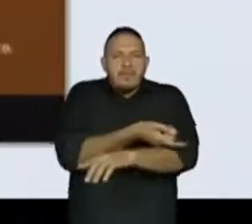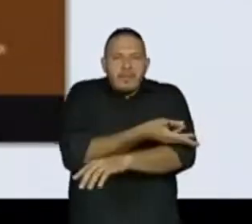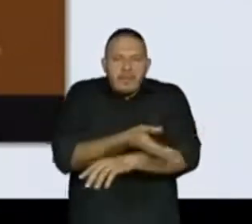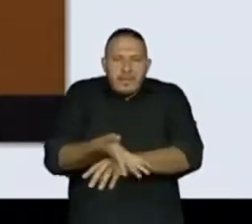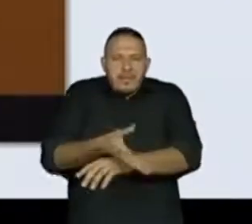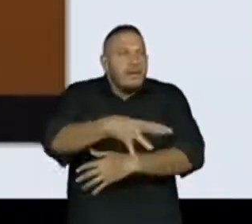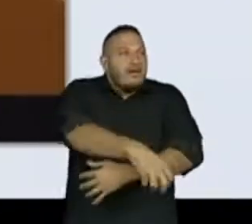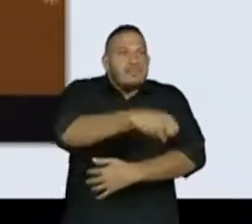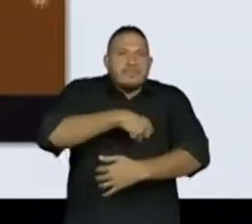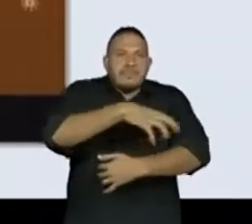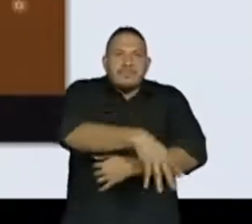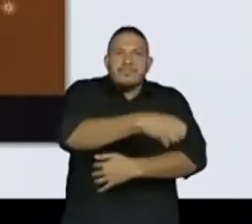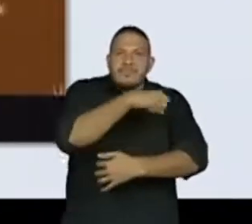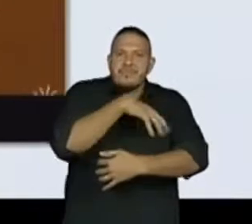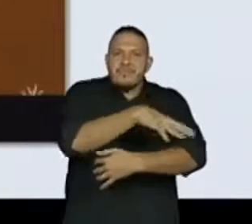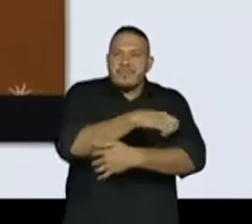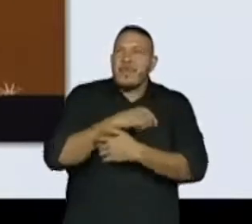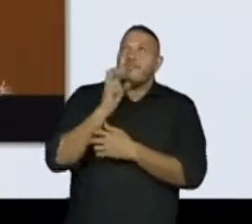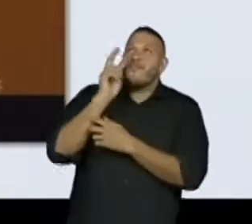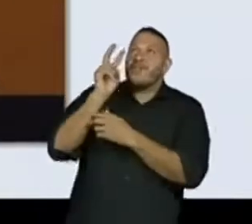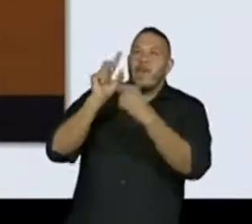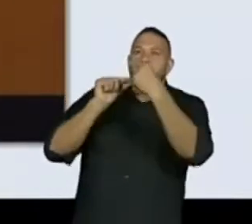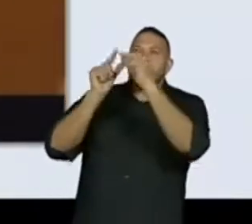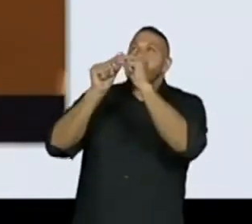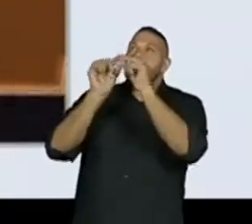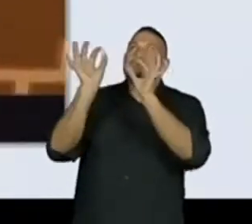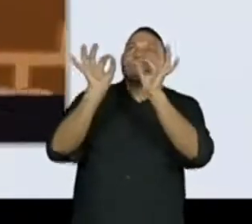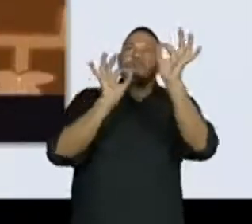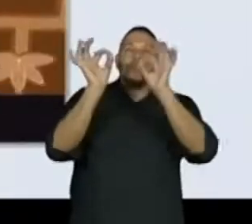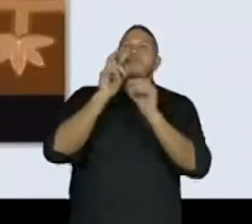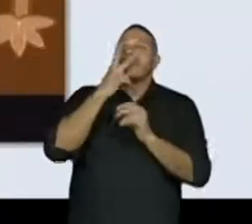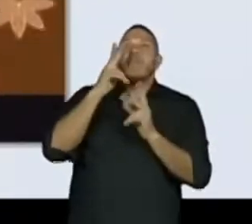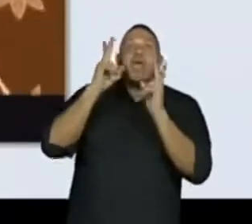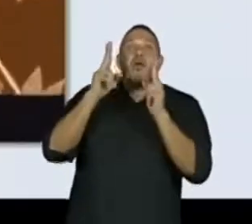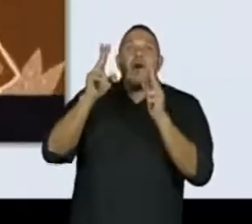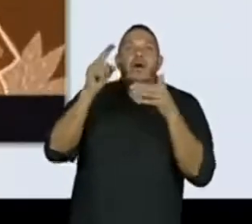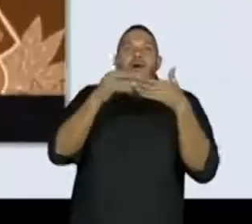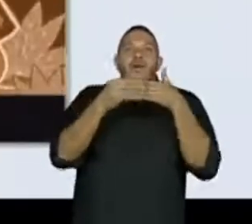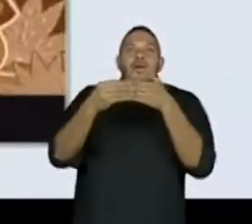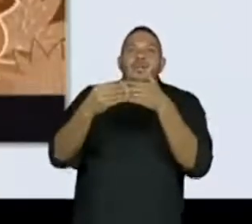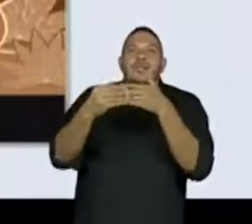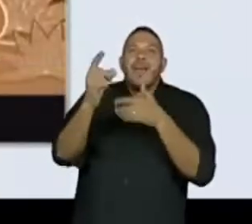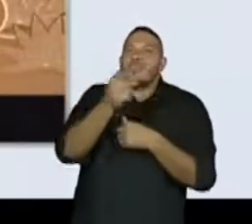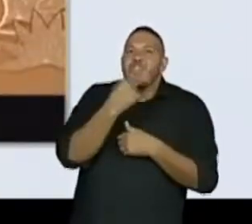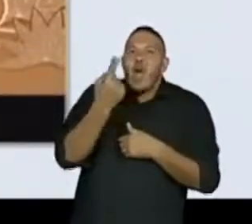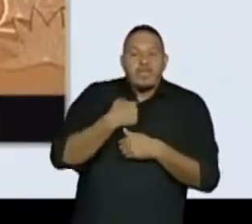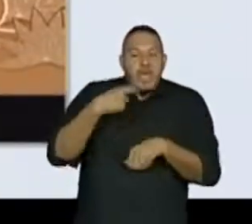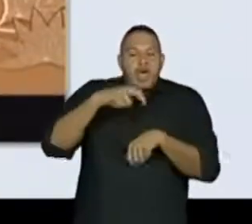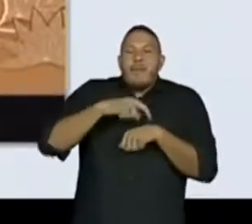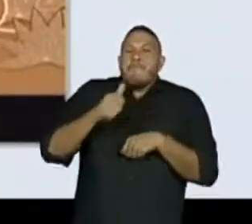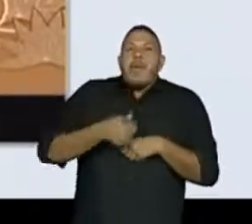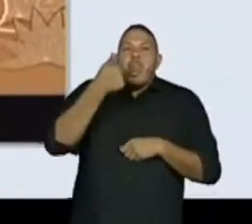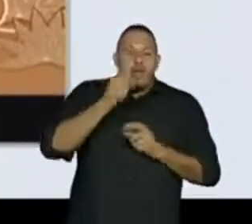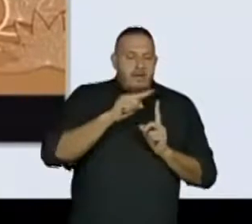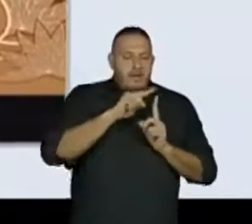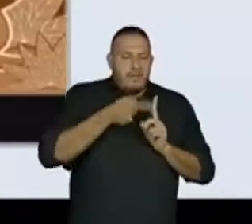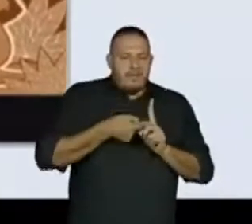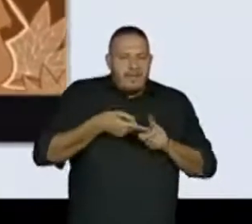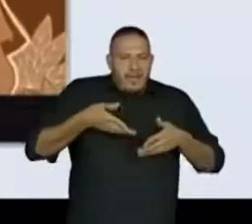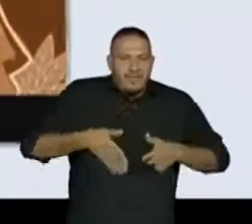contavam com as estrelas para se orientar no espaço e determinar a melhor época de dar à luz os seus filhos